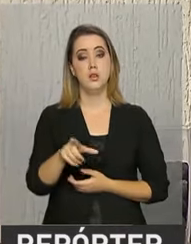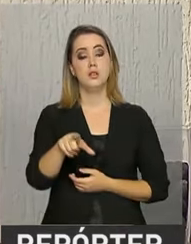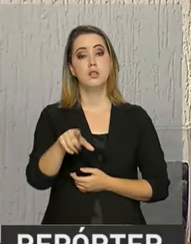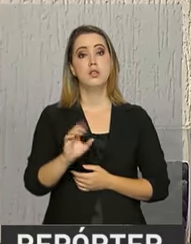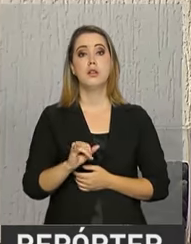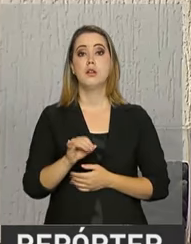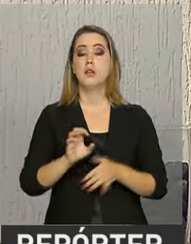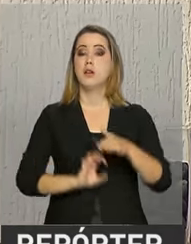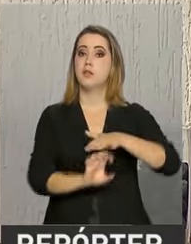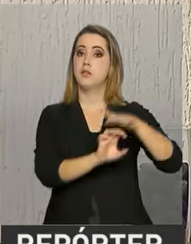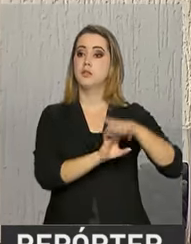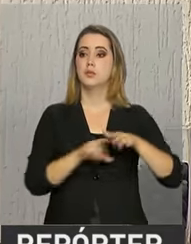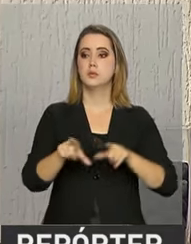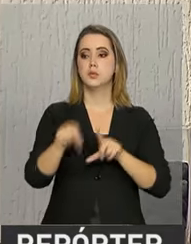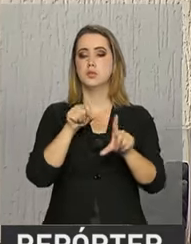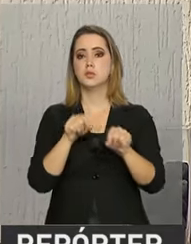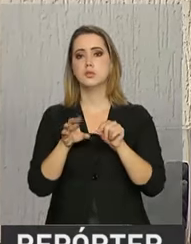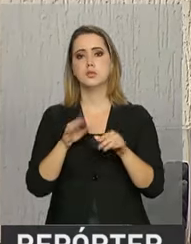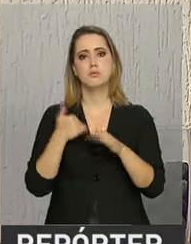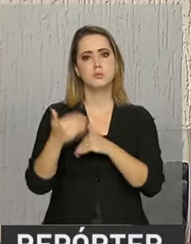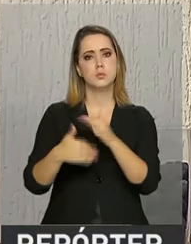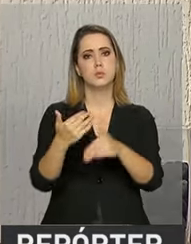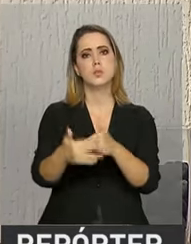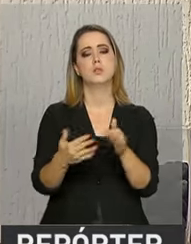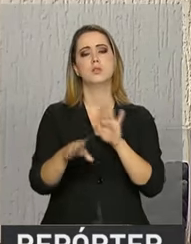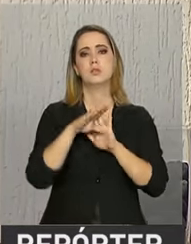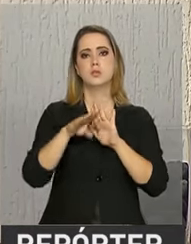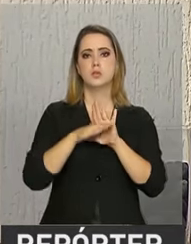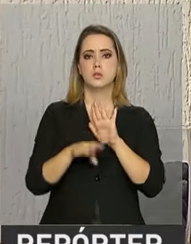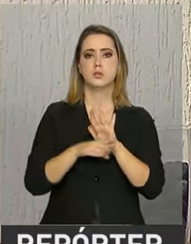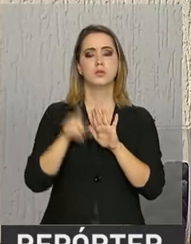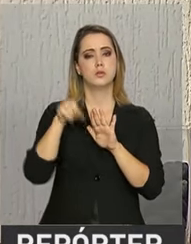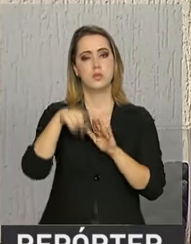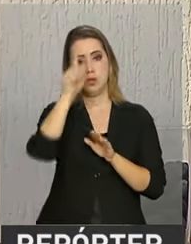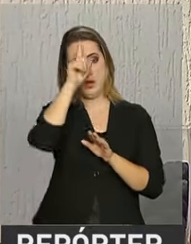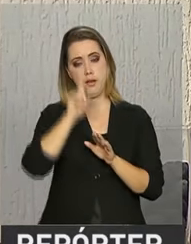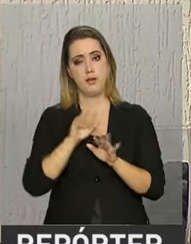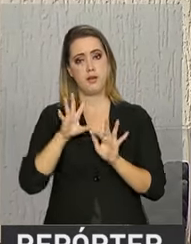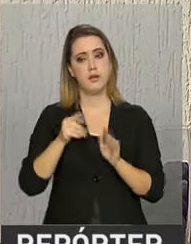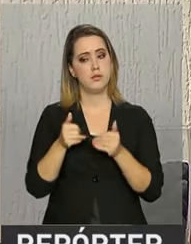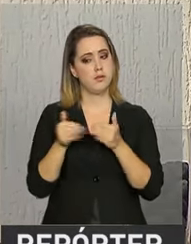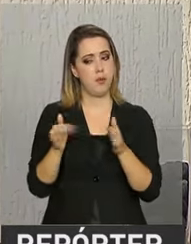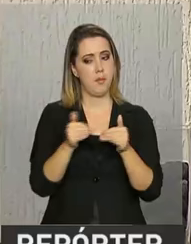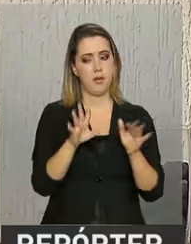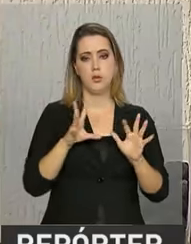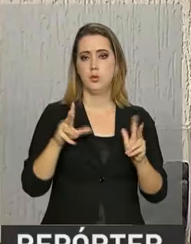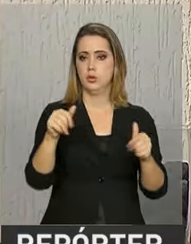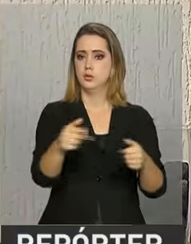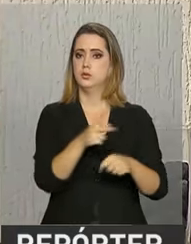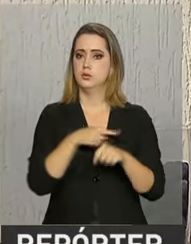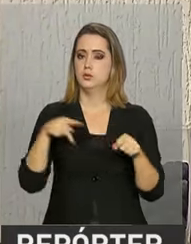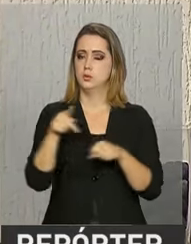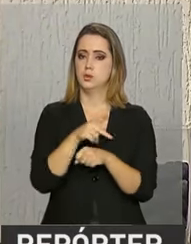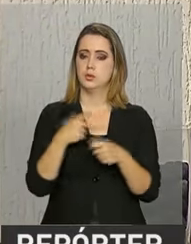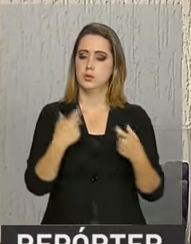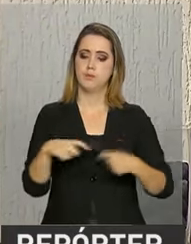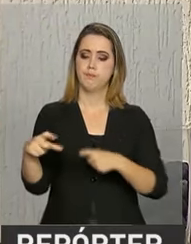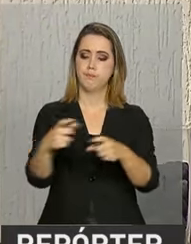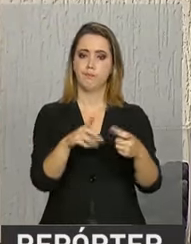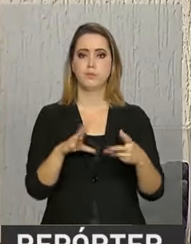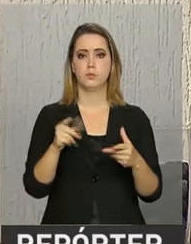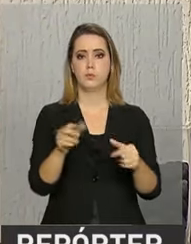participar e entrar no ciclo de aceleração do programa, que é gratuito e aberto a todo o país, todas as regiões do país e para todos